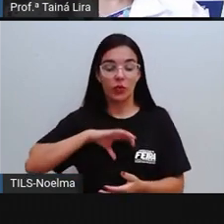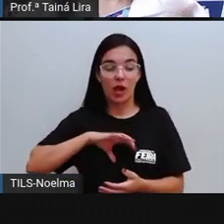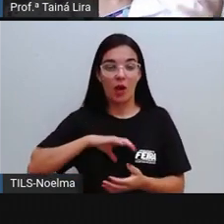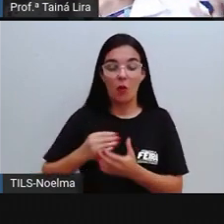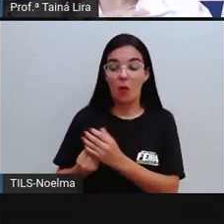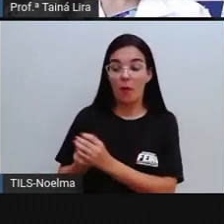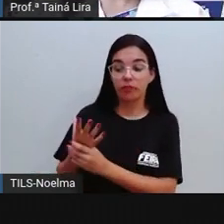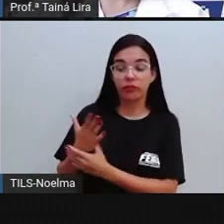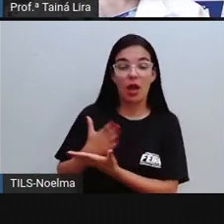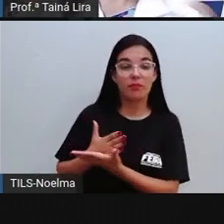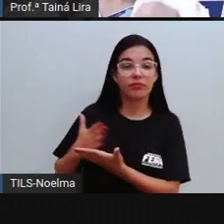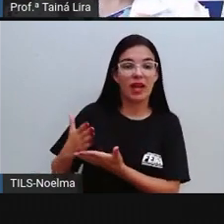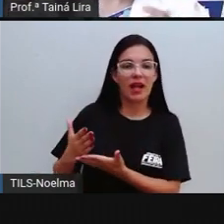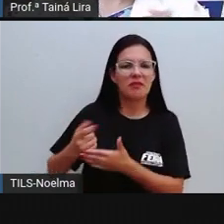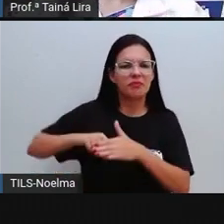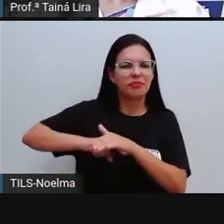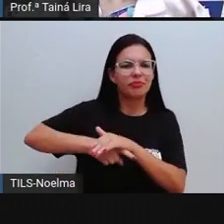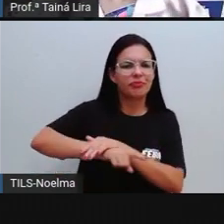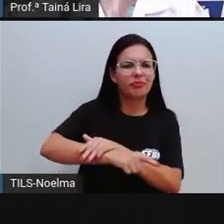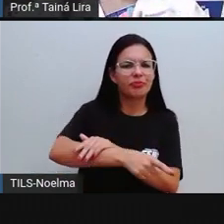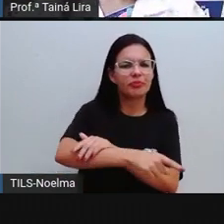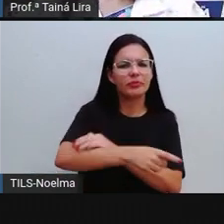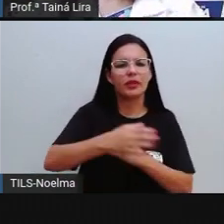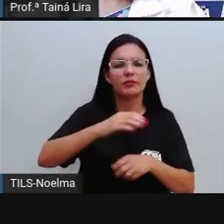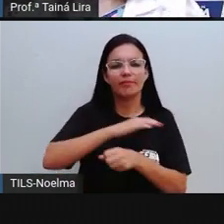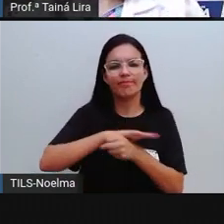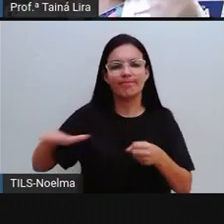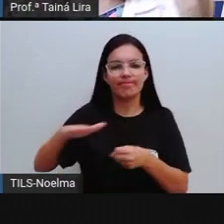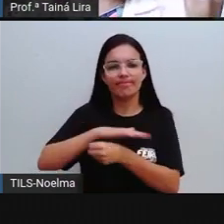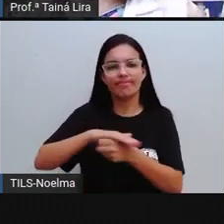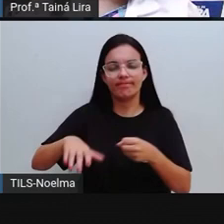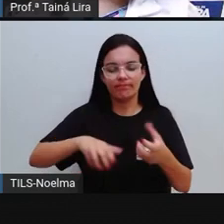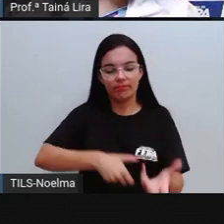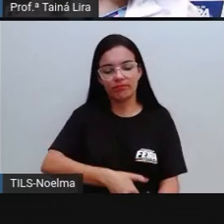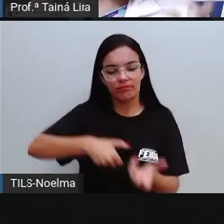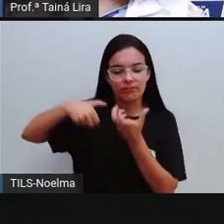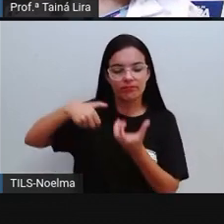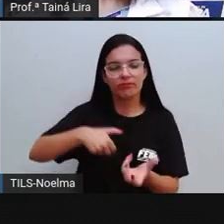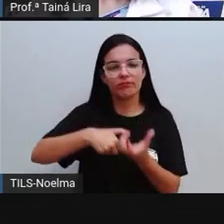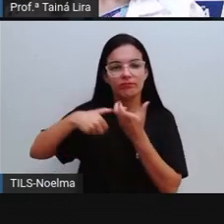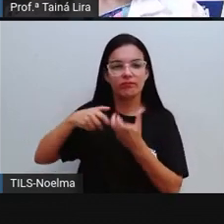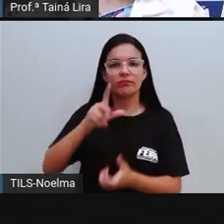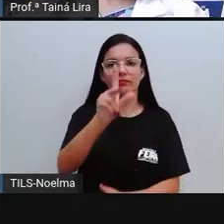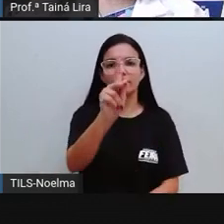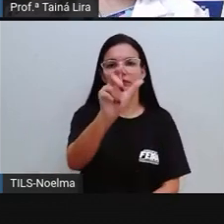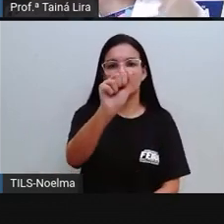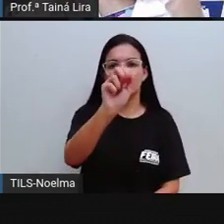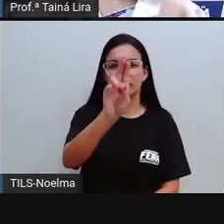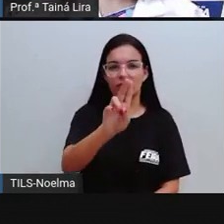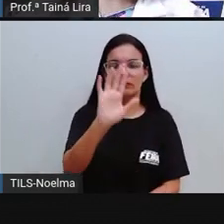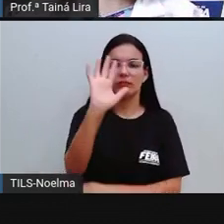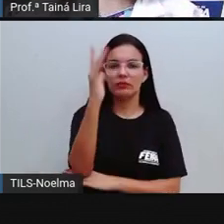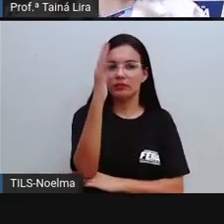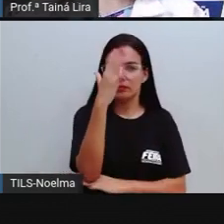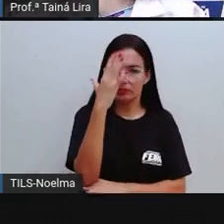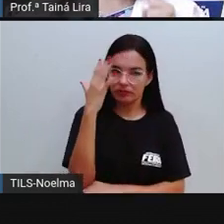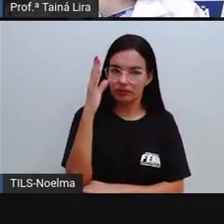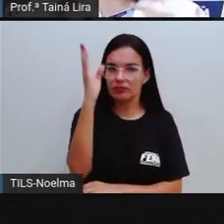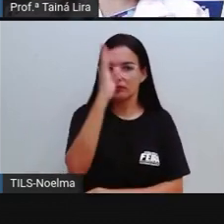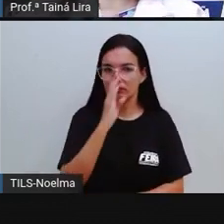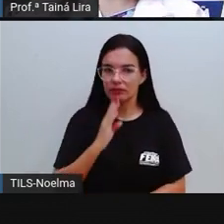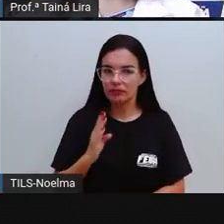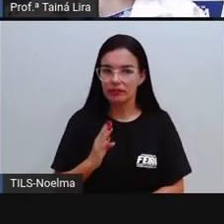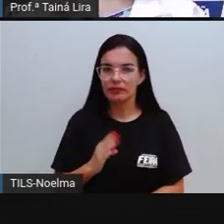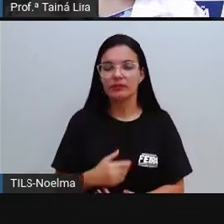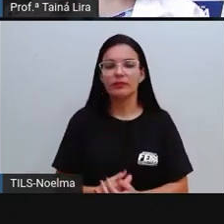aí essa exploração do pau-Brasil. Inclusive, ó, é uma curiosidade, esse é o segundo